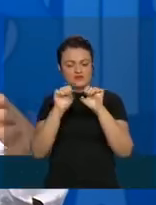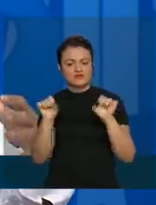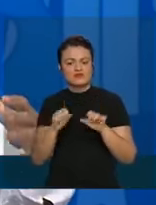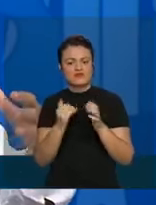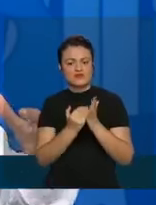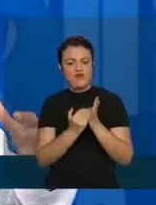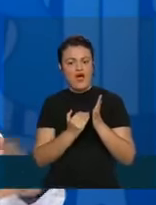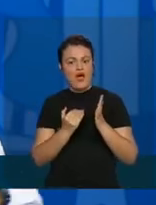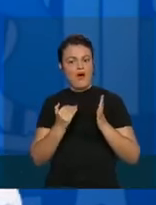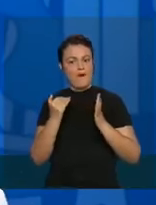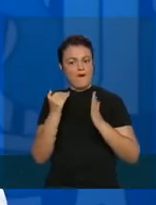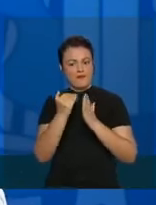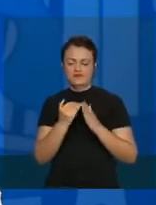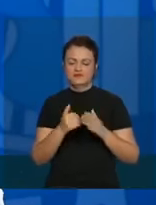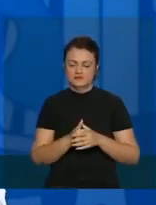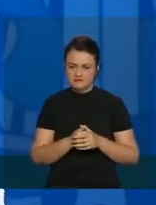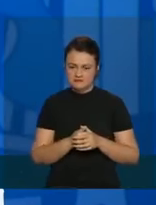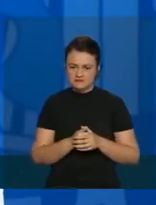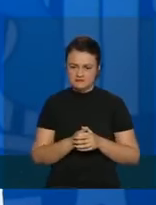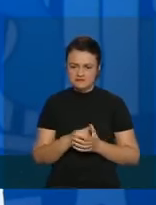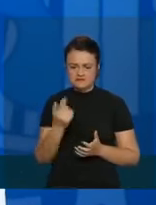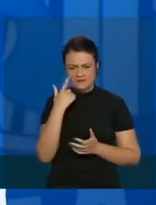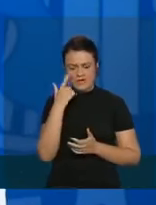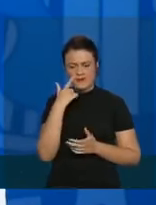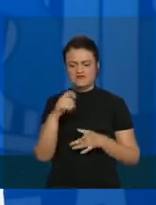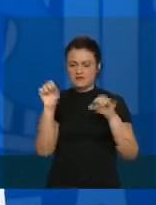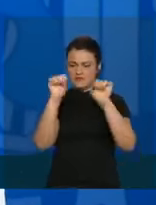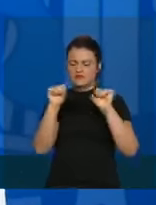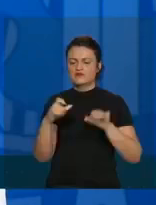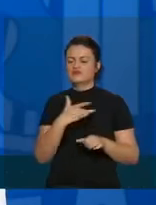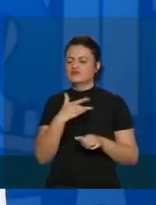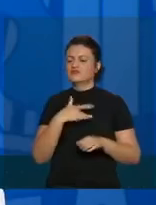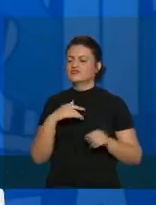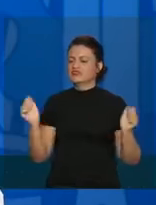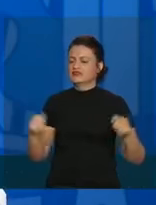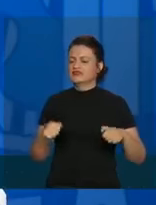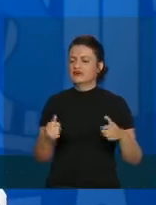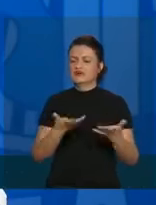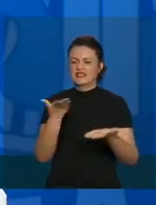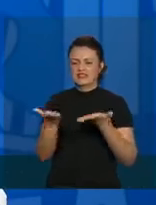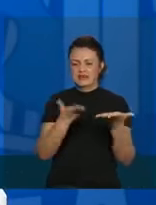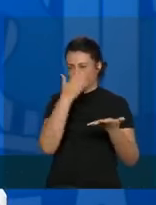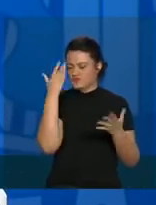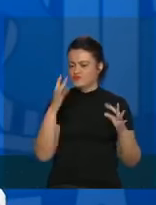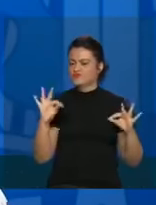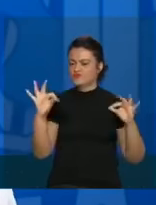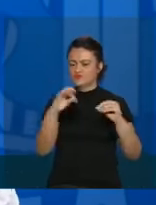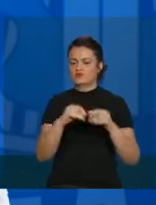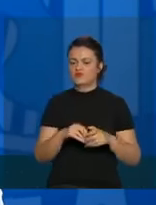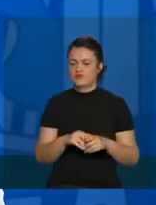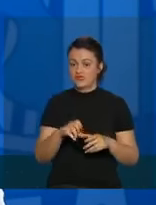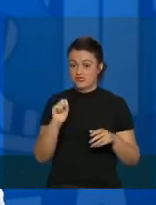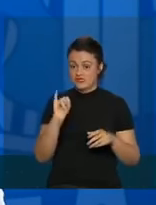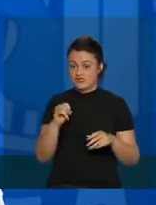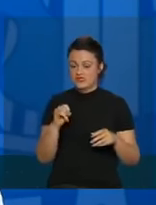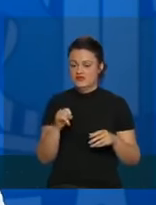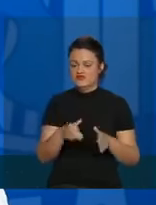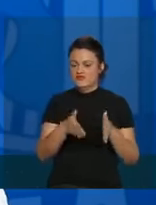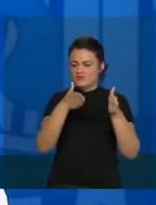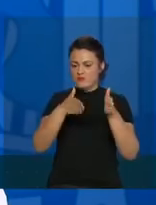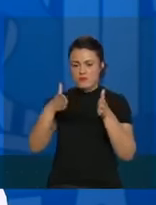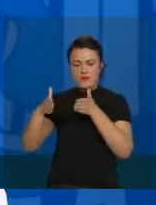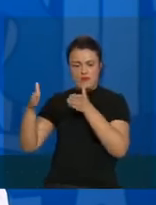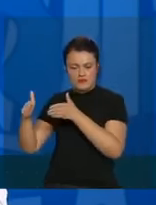crescendo. Imagina que a gente tivesse um sistema de saúde capaz de atender todo mundo, se tivéssemos em bloco.